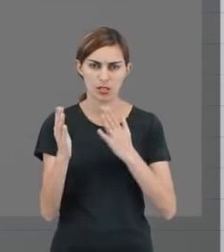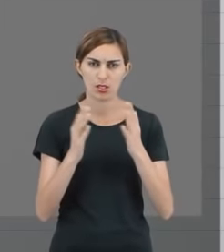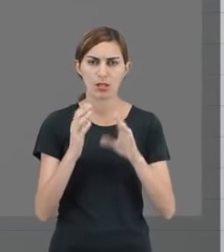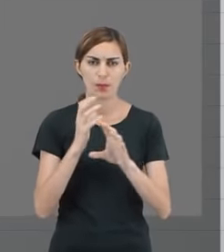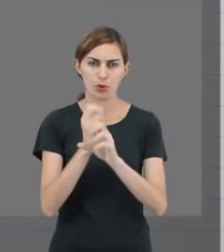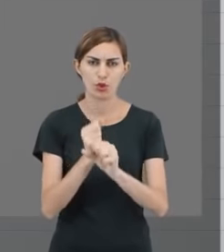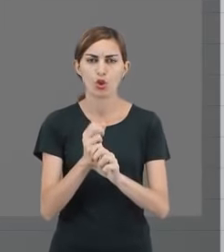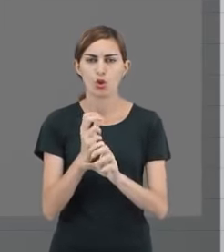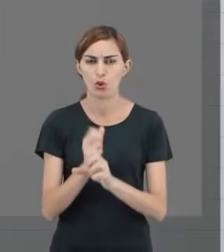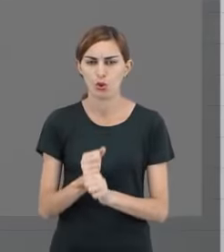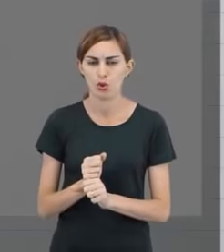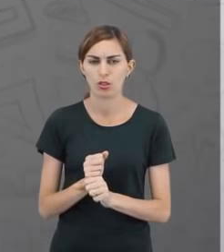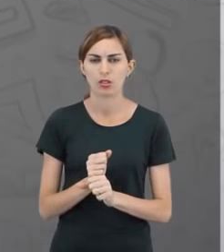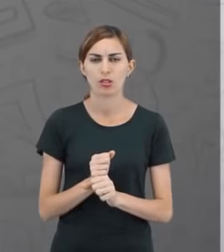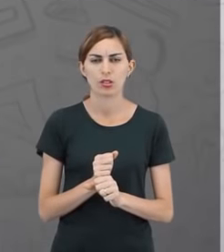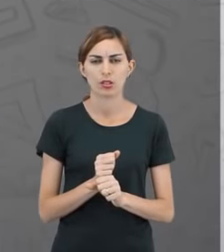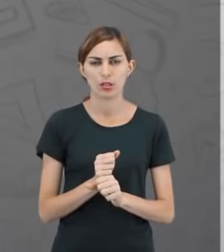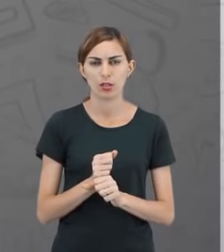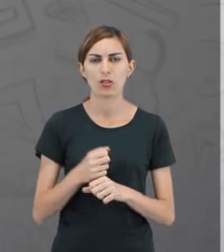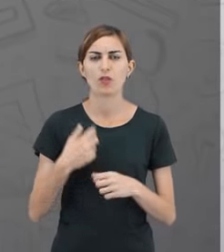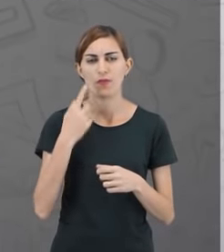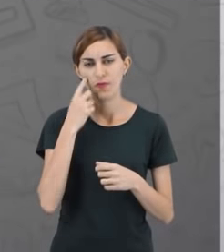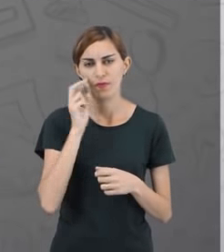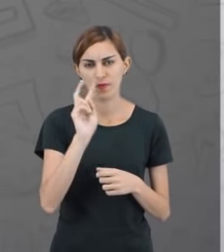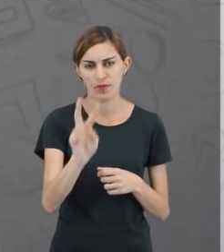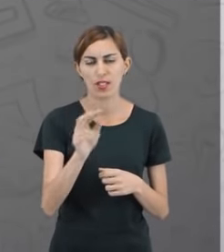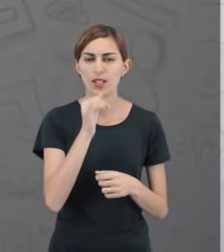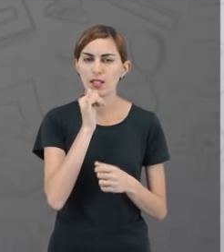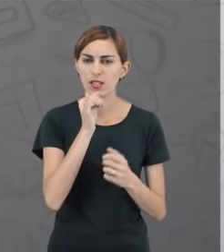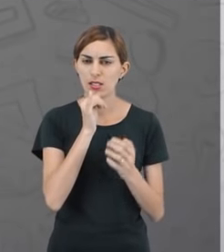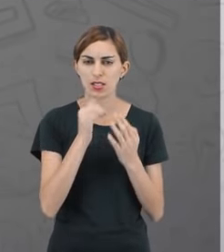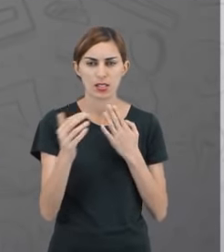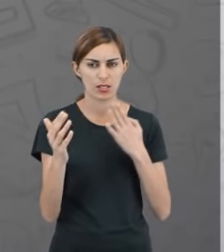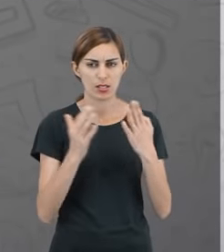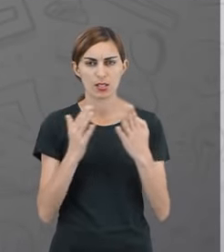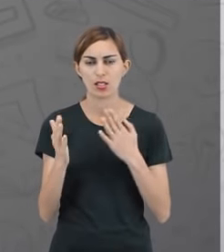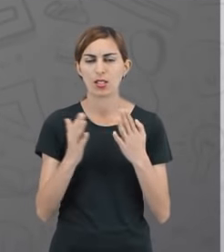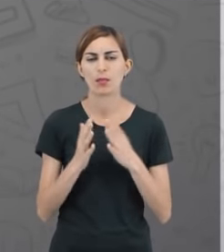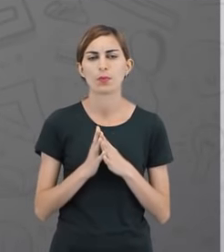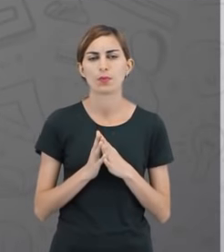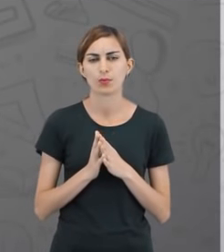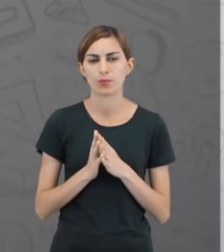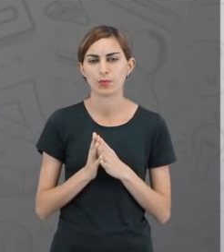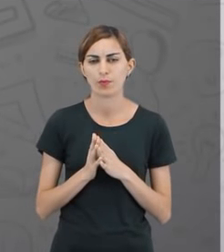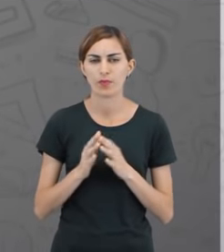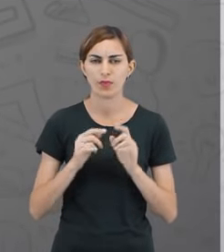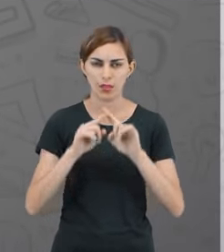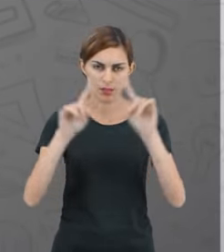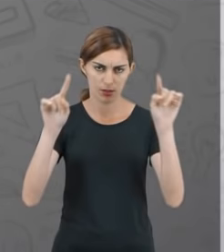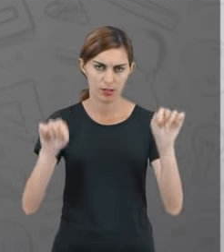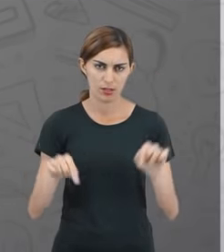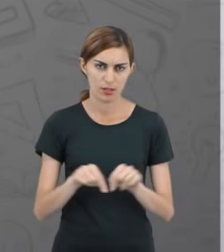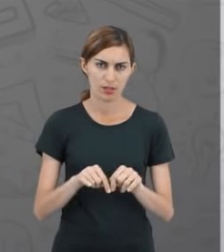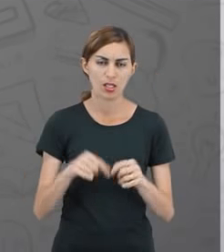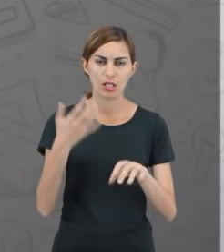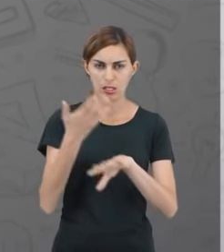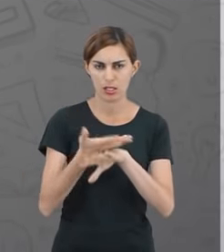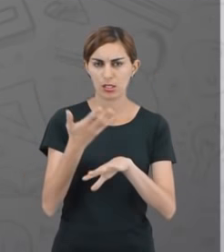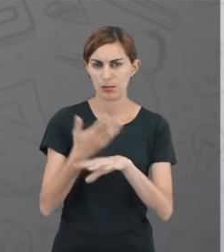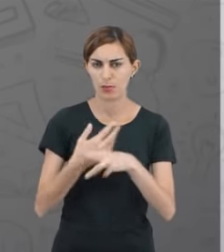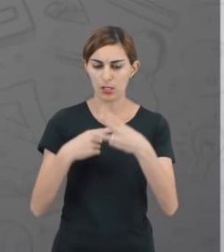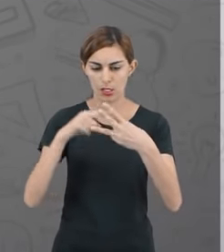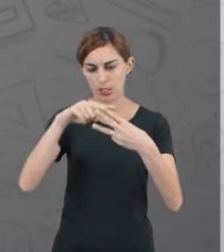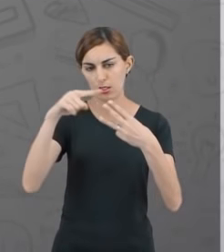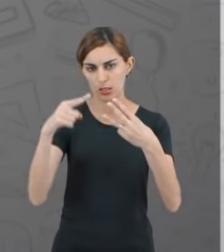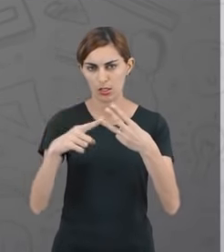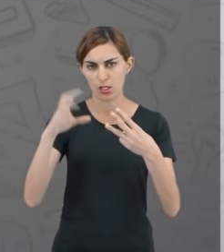uma nota. Certo? Vamos ver esse exemplo na tela. Então, a gente vai tomar como base uma disciplina de três